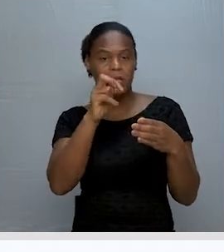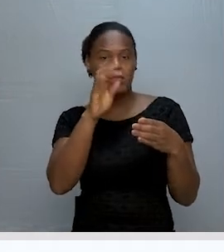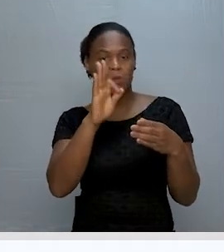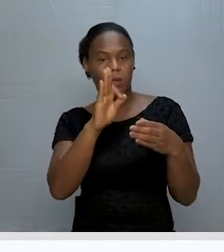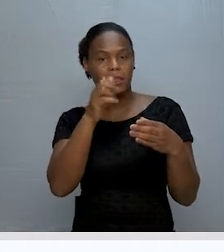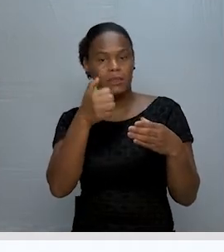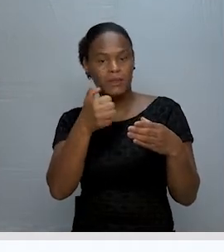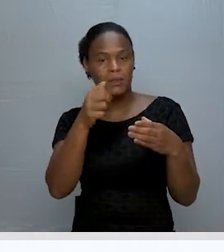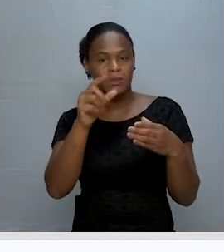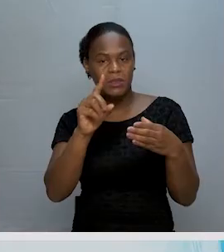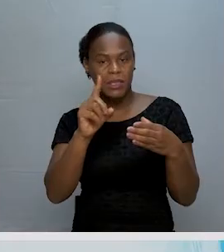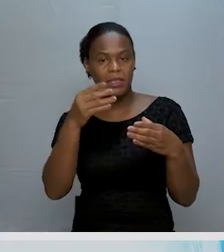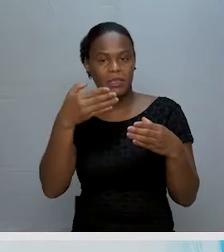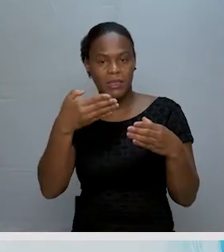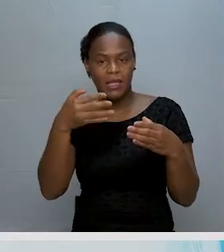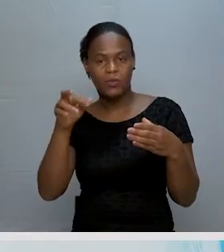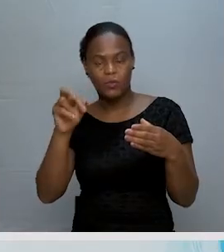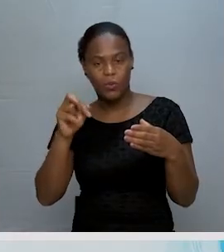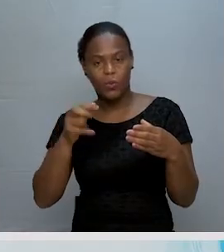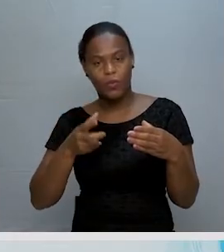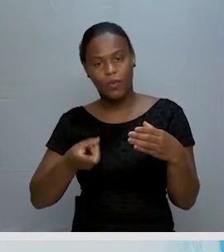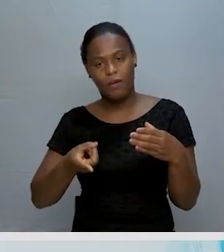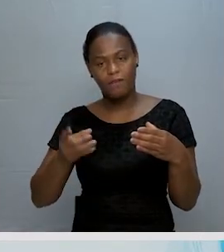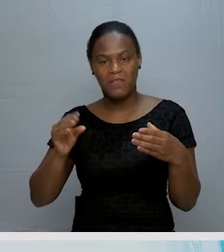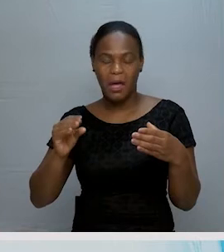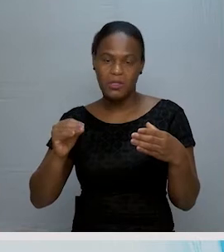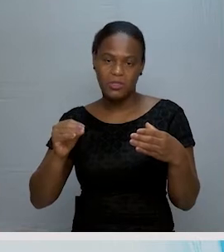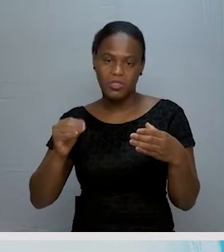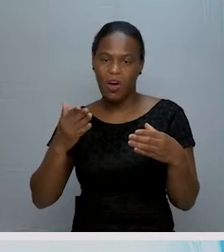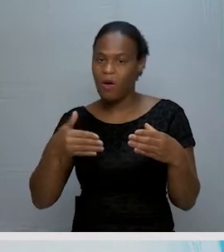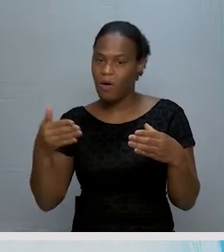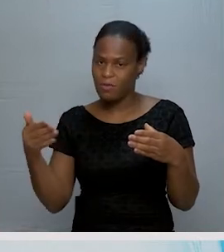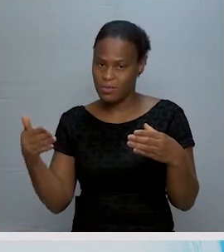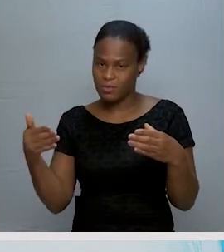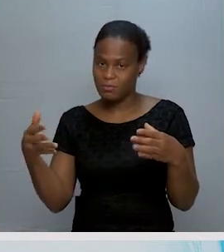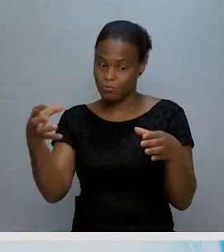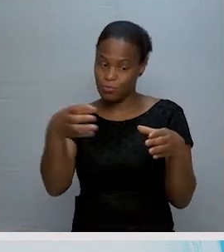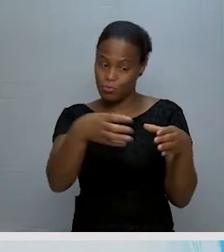5, 6, 7, 8, 9, 10 e 11.